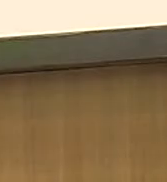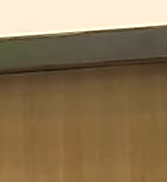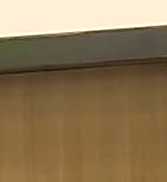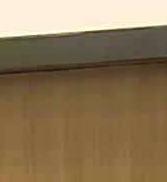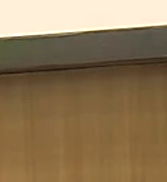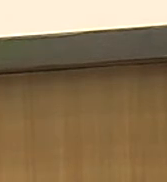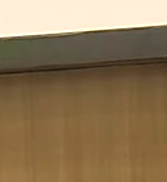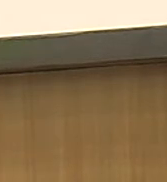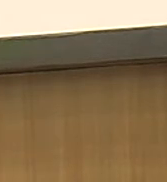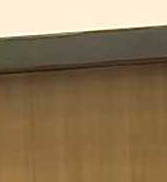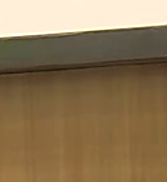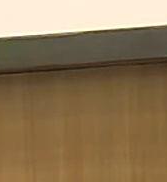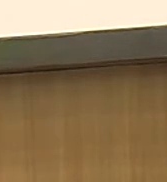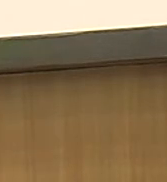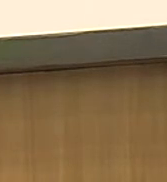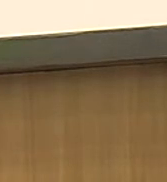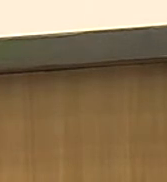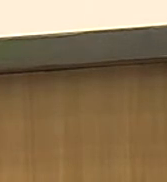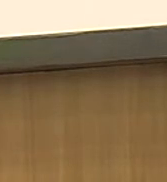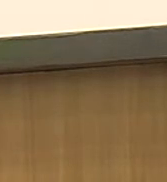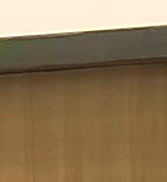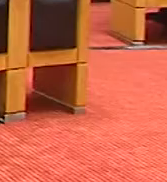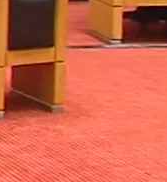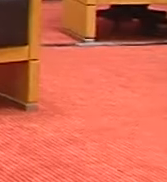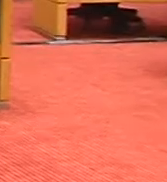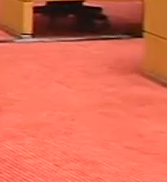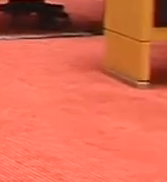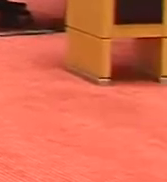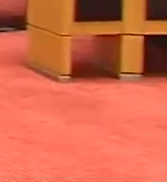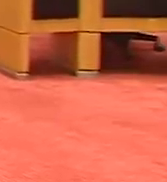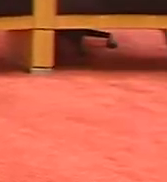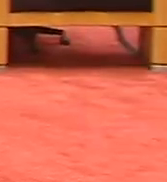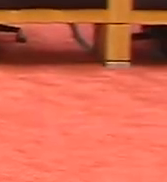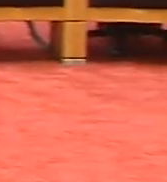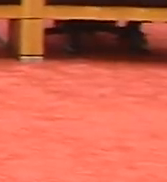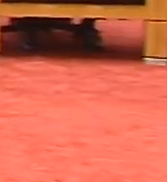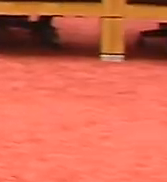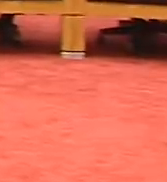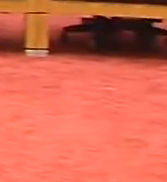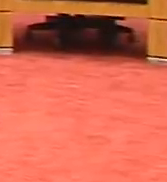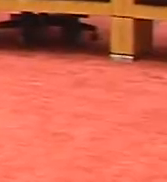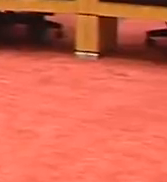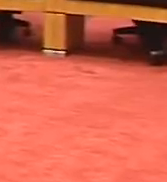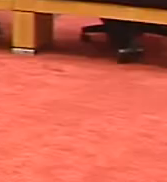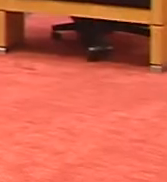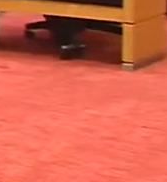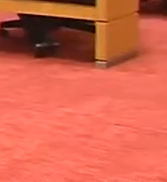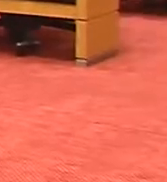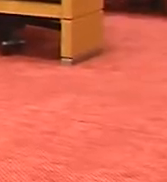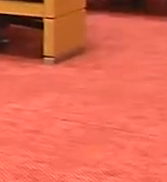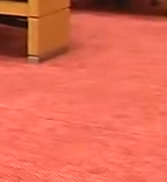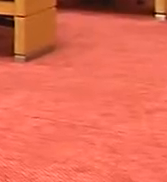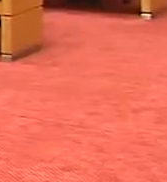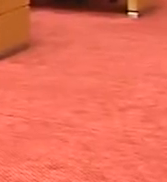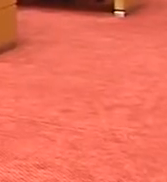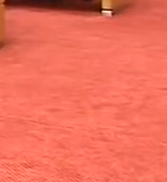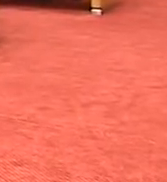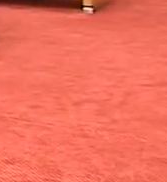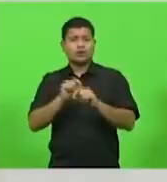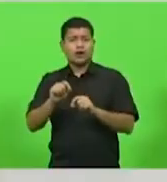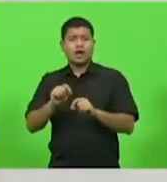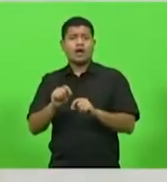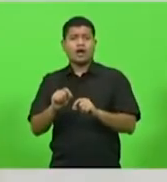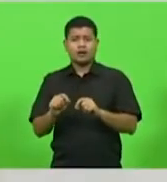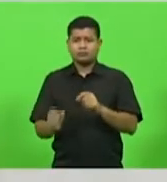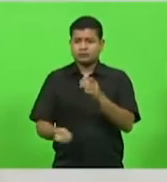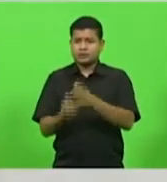atingiram as mais diversas regiões do Estado acabaram transformando 2020 num ano de oportunidades.